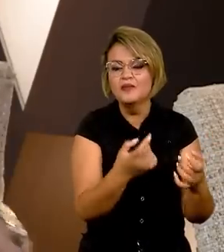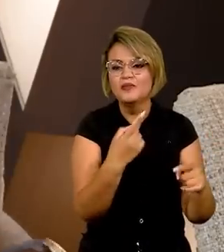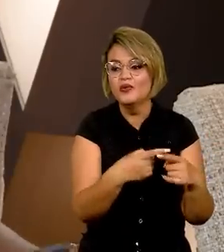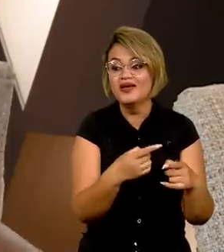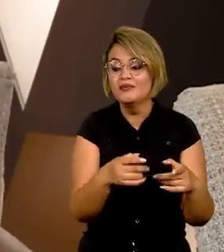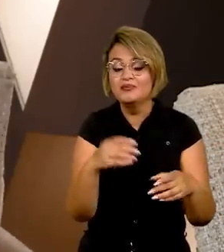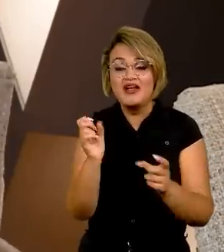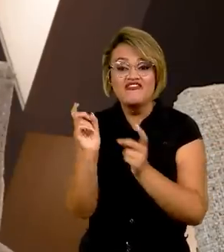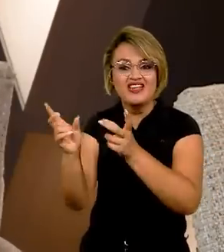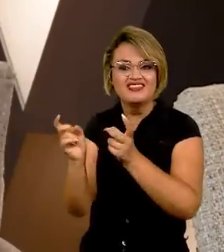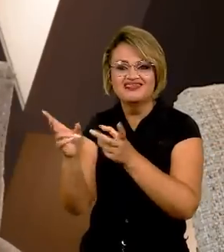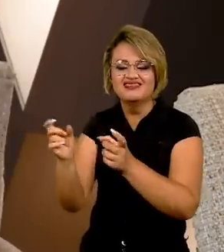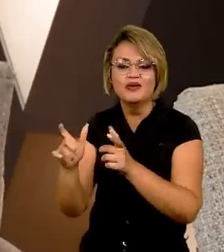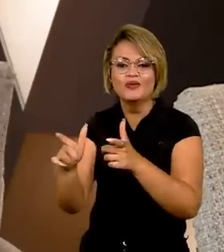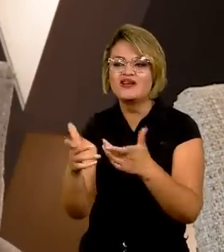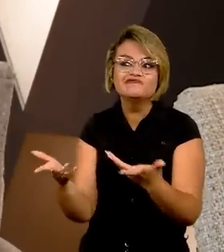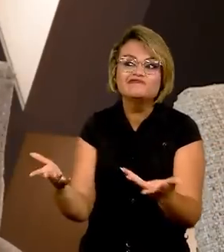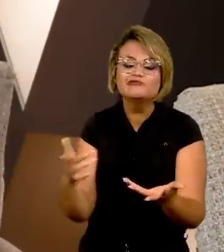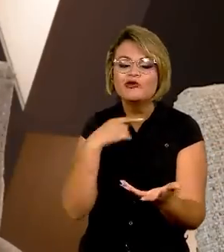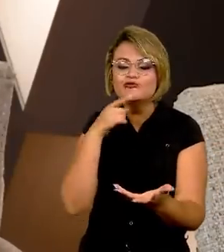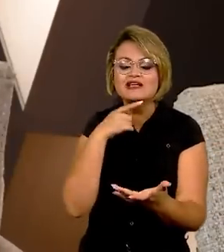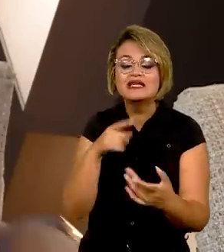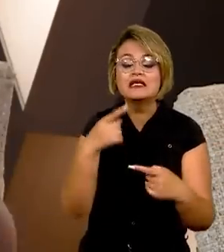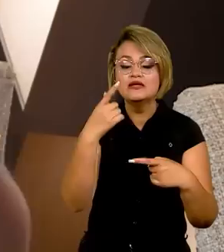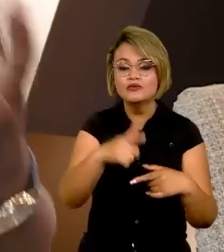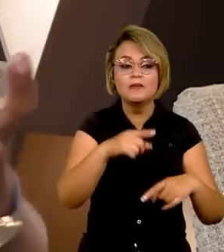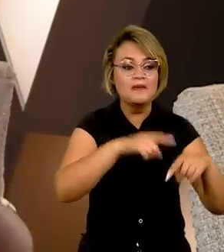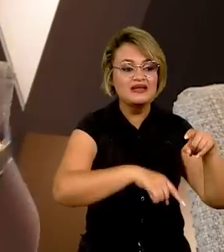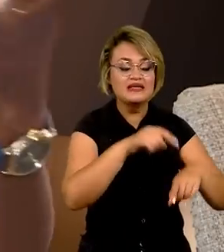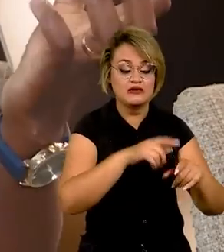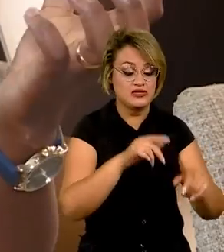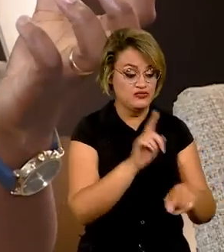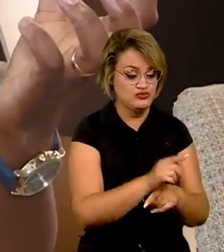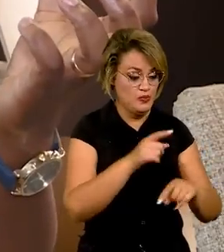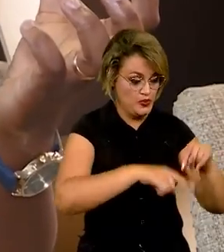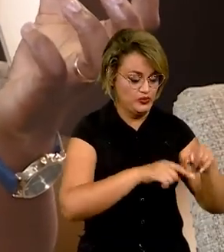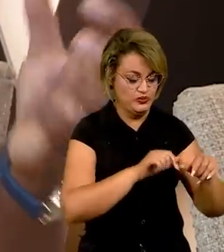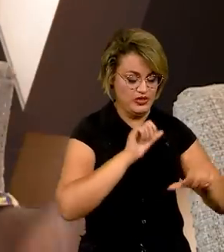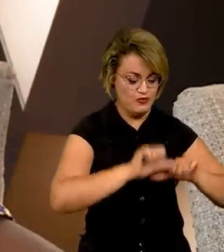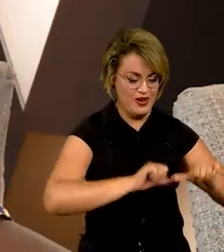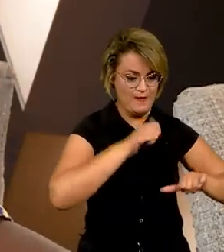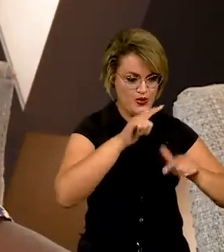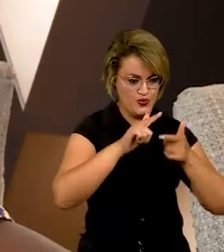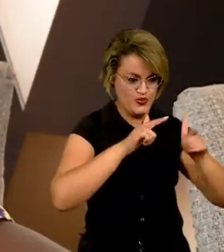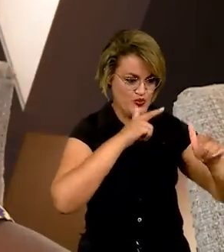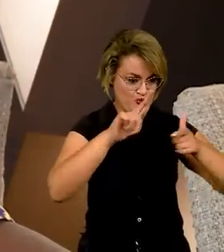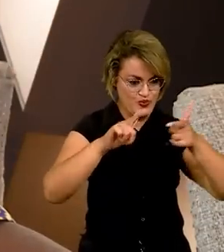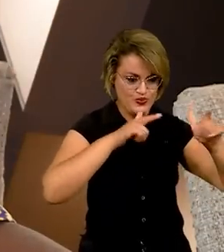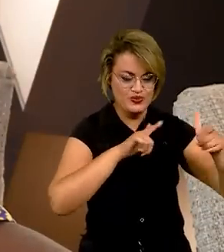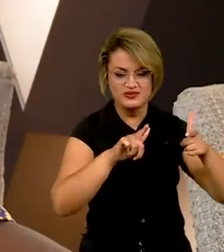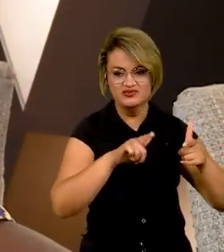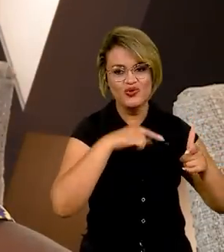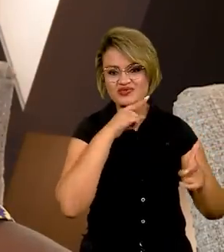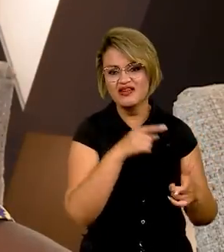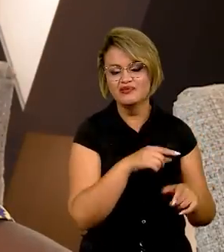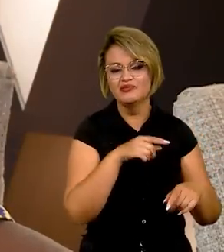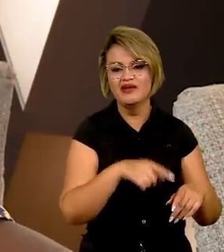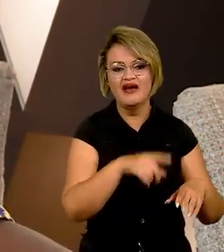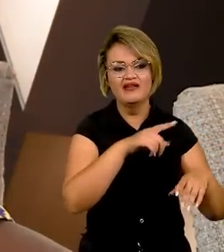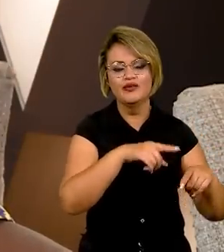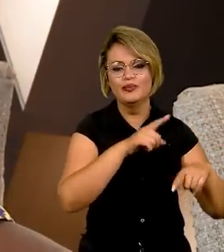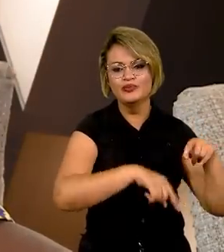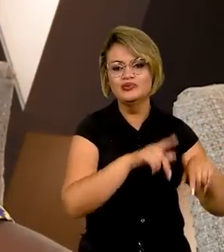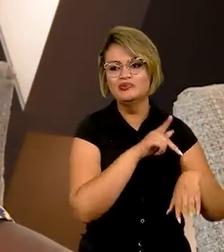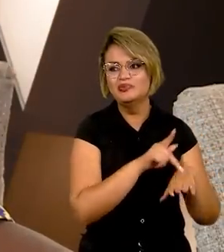como também não existem ferramentas de transformação desses produtos. Então, o empresário brasileiro que tiver